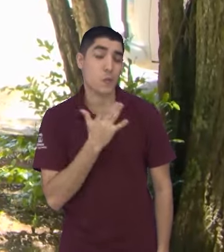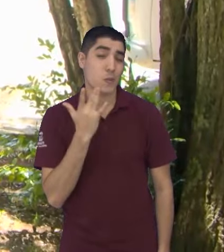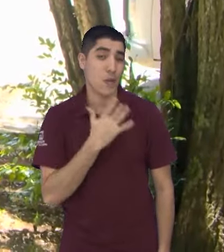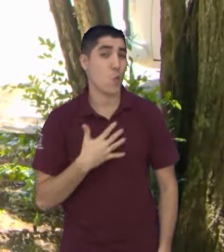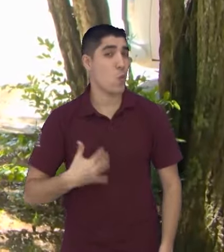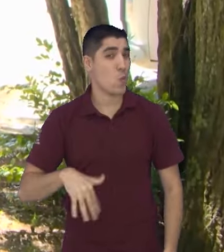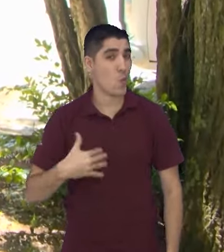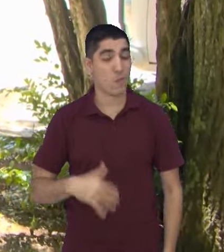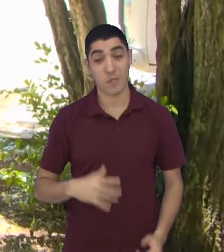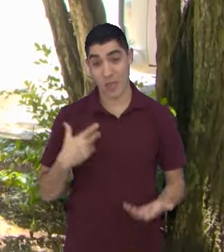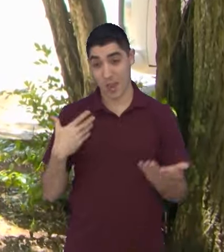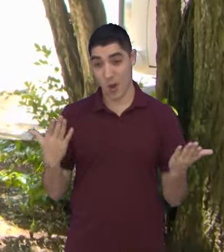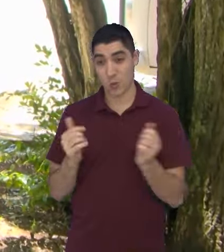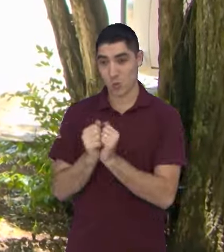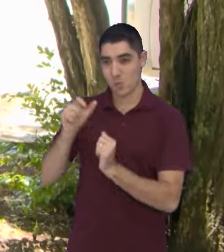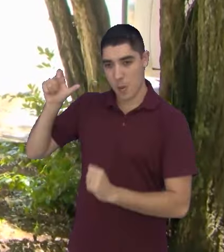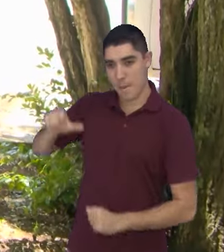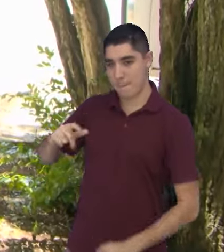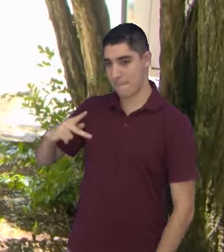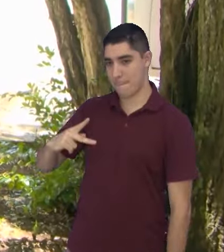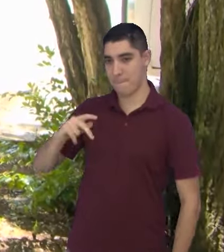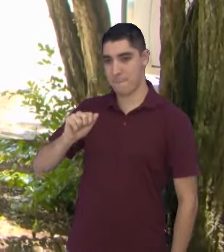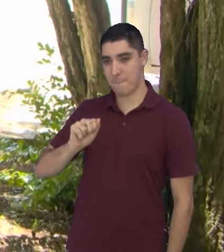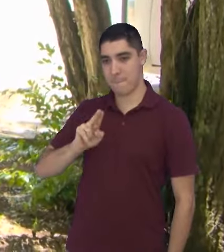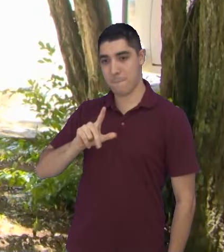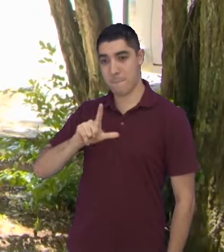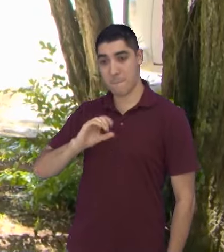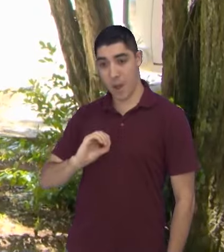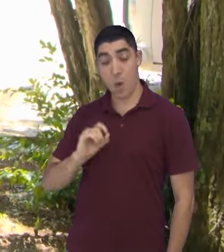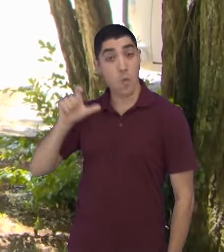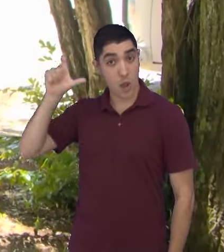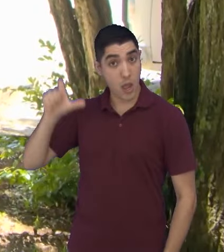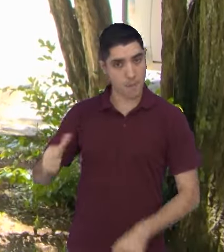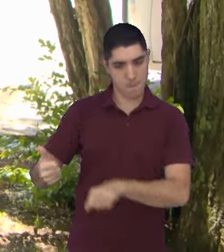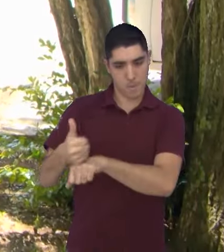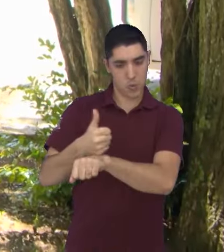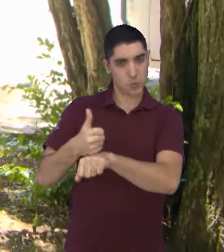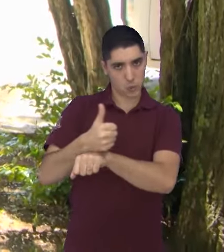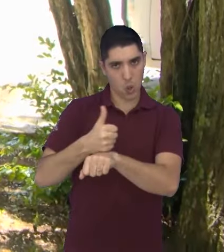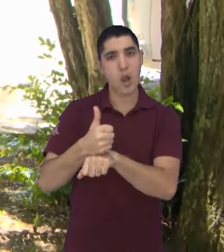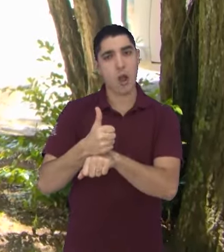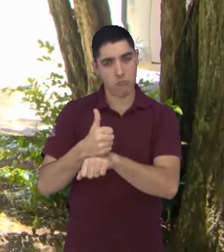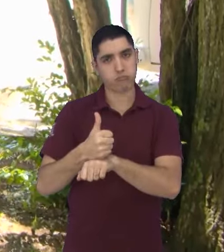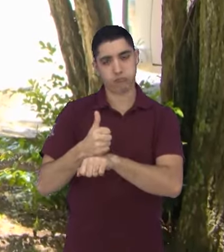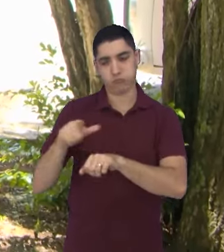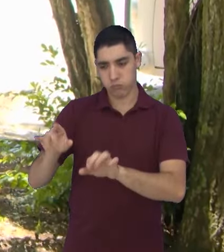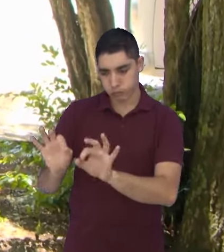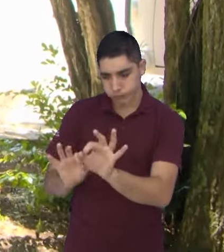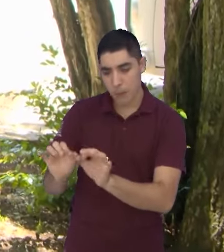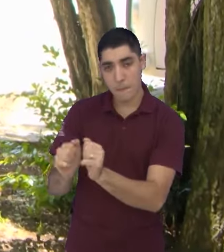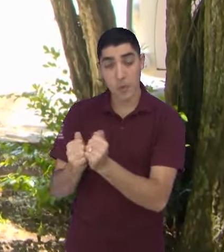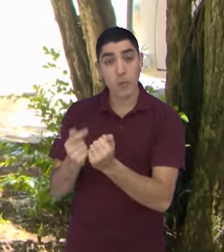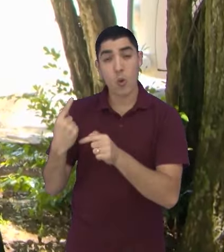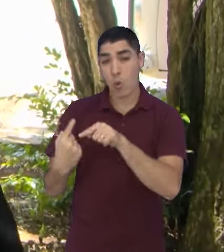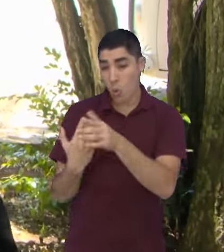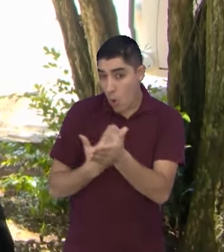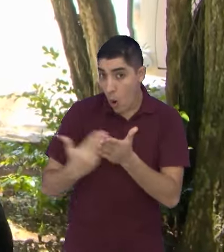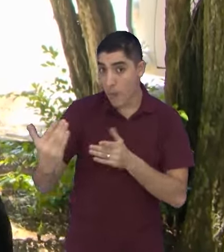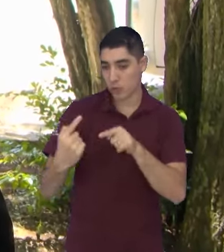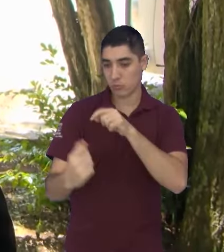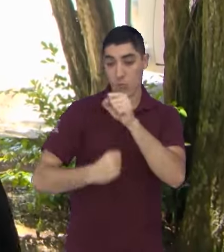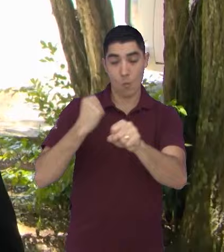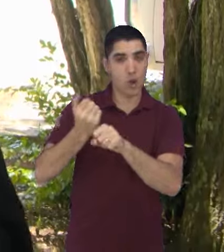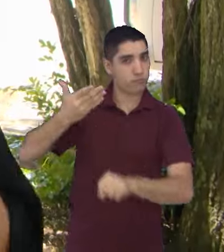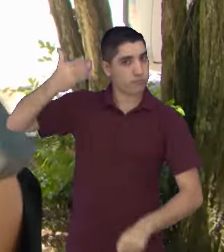Eu tô aqui agora com o Paulo Balde, que é empreendedor nesse ramo. E ele começou a mexer com pães em 2020, em